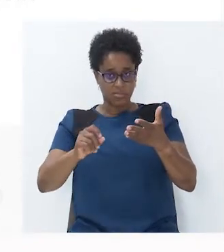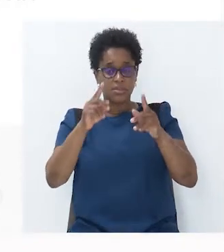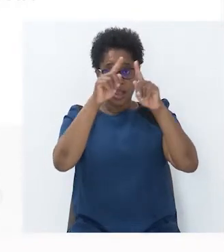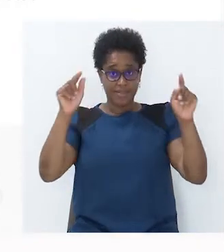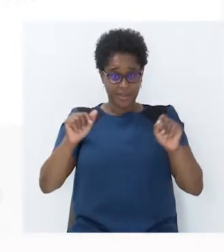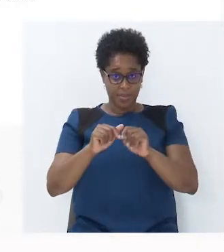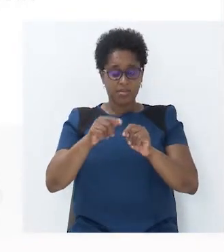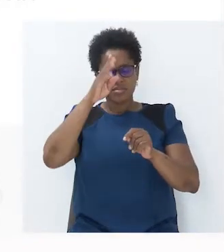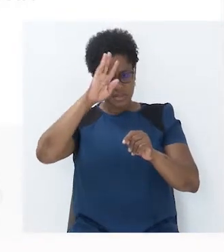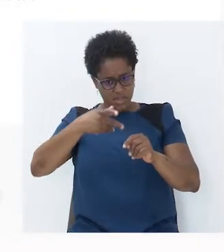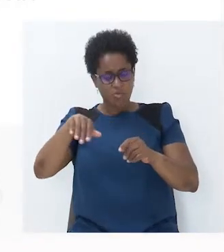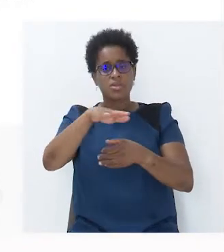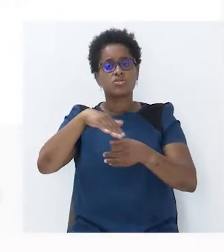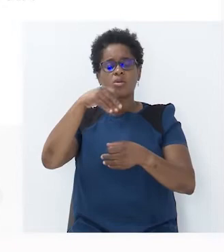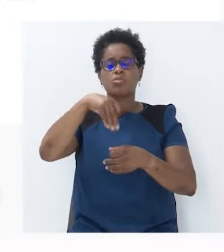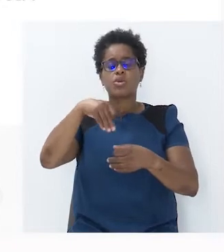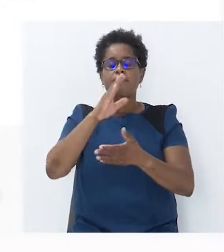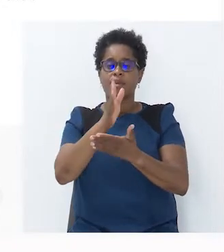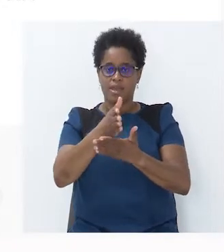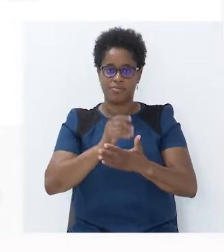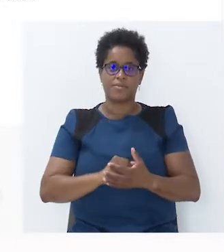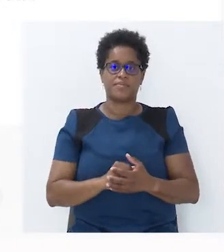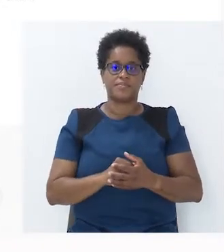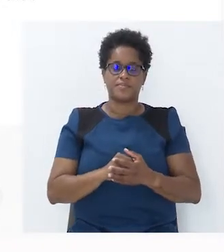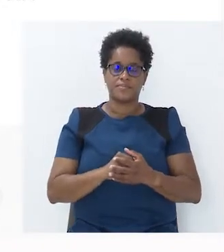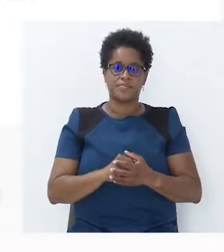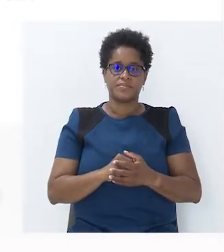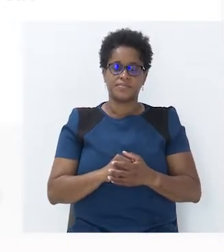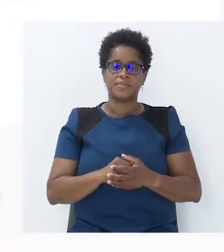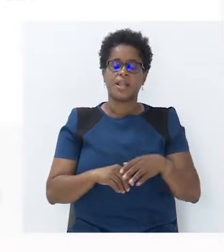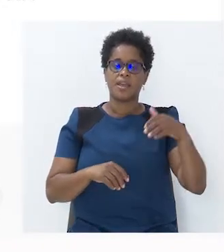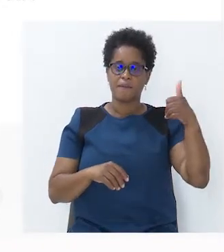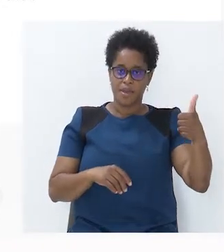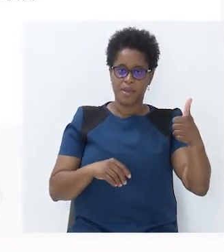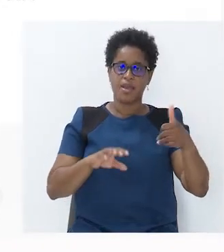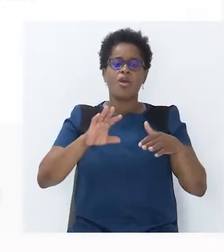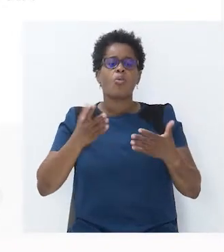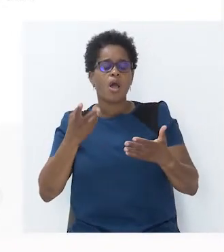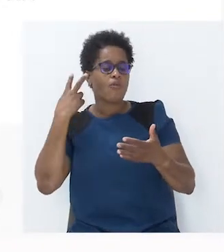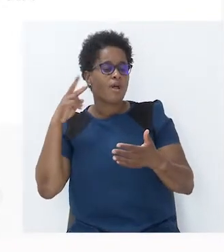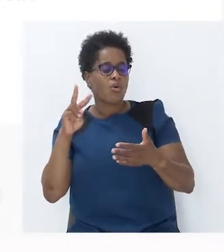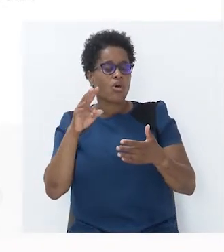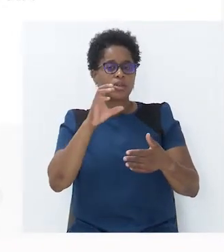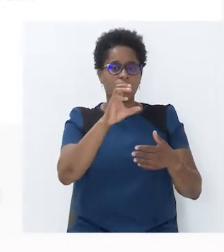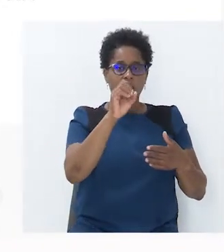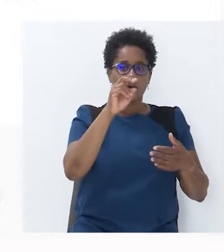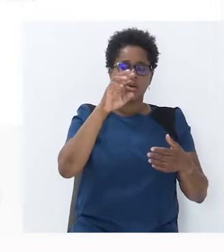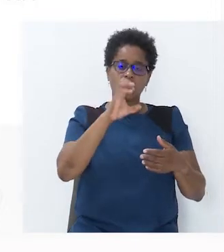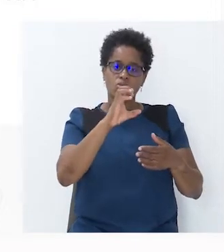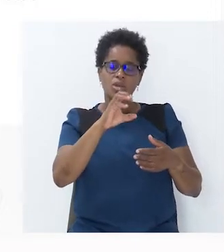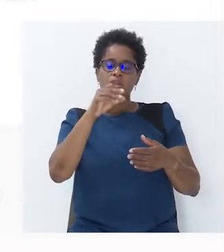situação de proporcionalidade direta. A linha B. Qual é o valor da constante de